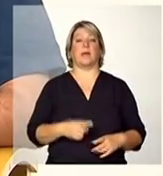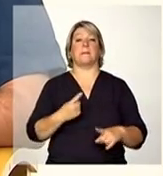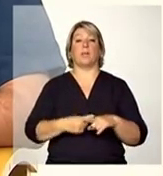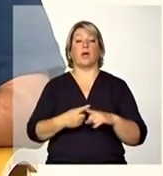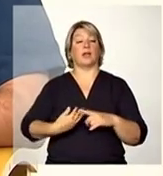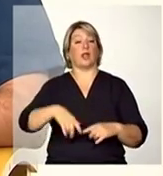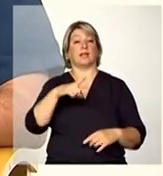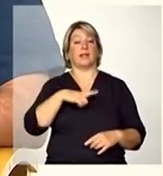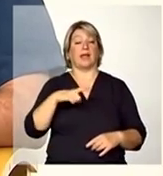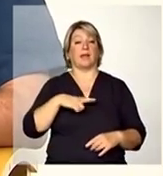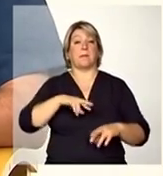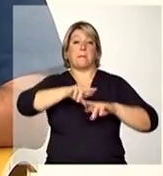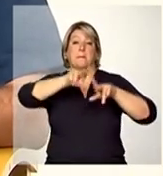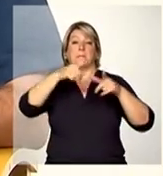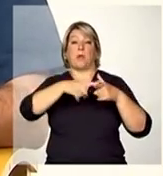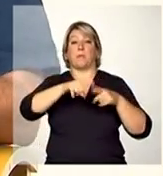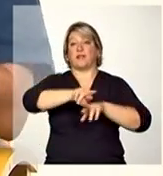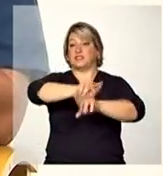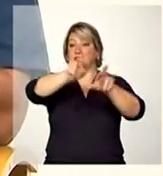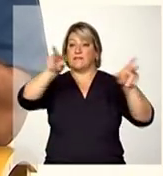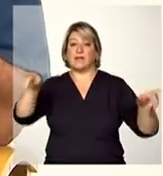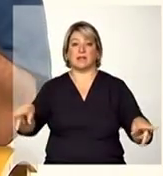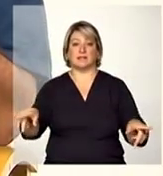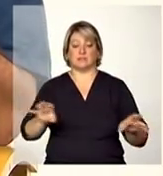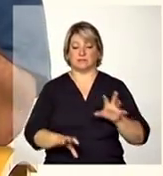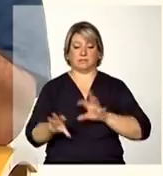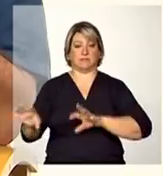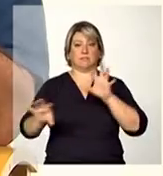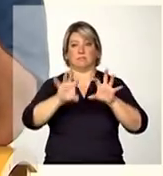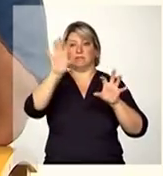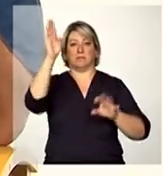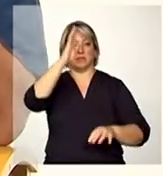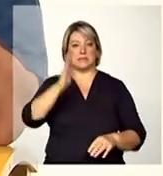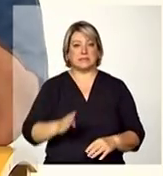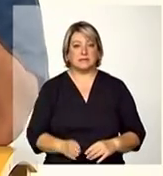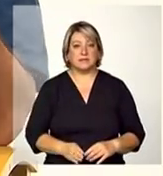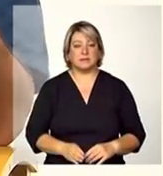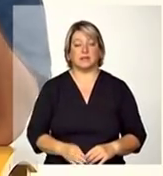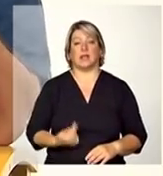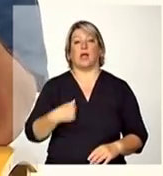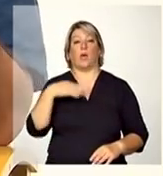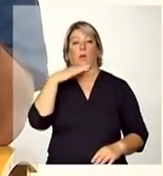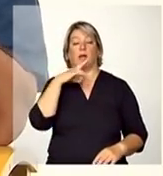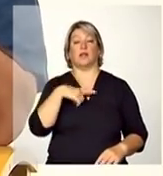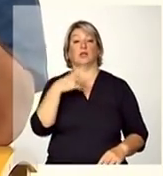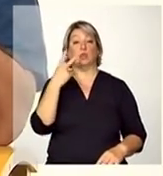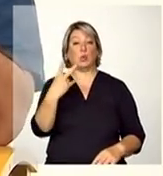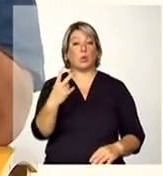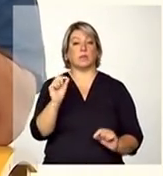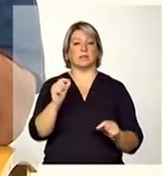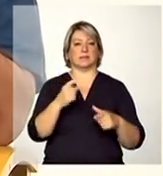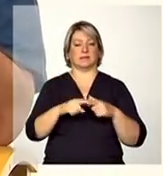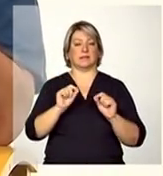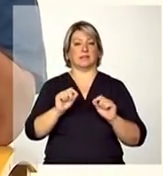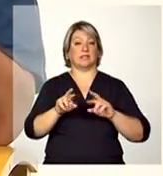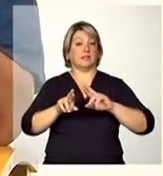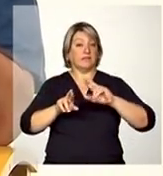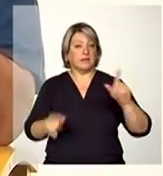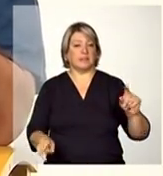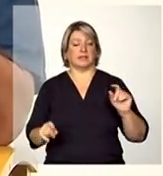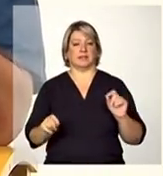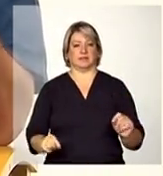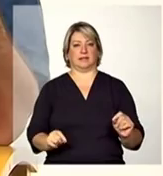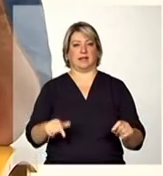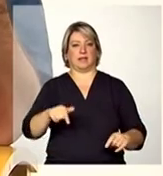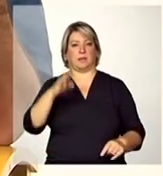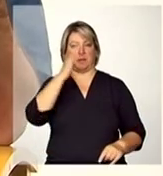realidades diferentes no Brasil primeiro acho que a gente tem duas situações antagônicas não necessariamente antagônicas mas diferentes